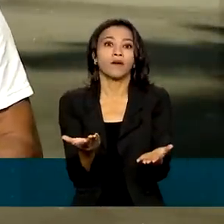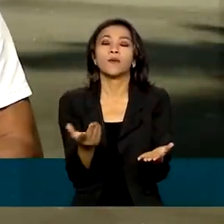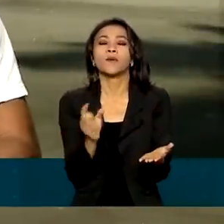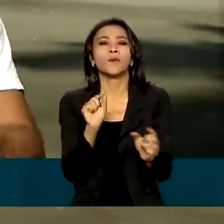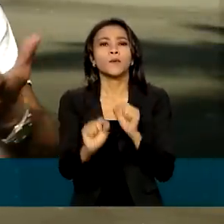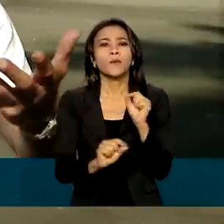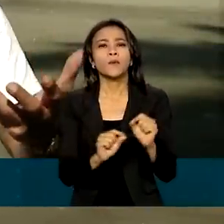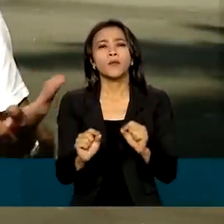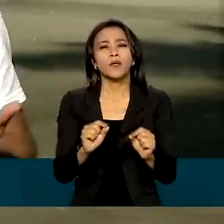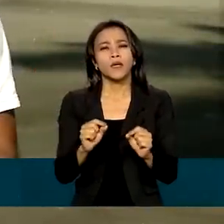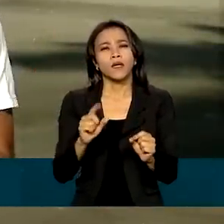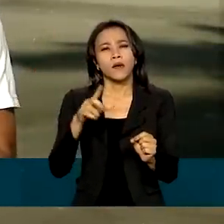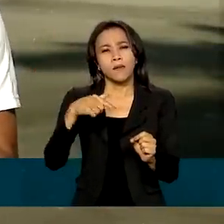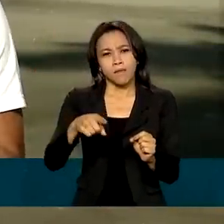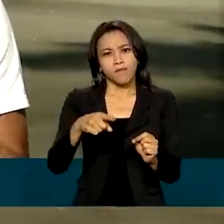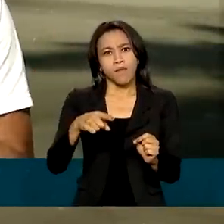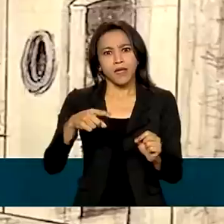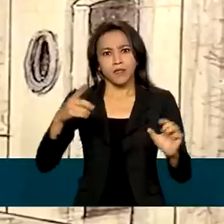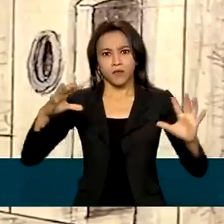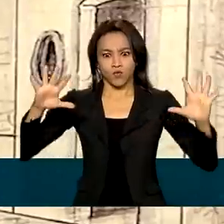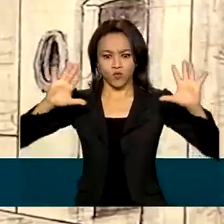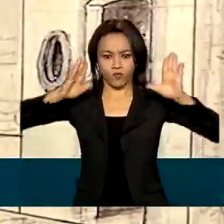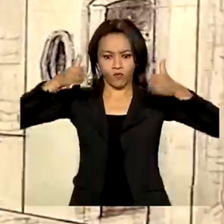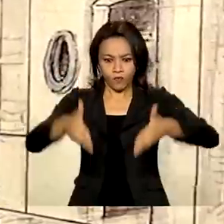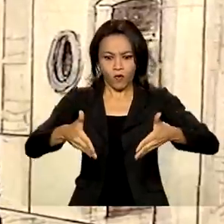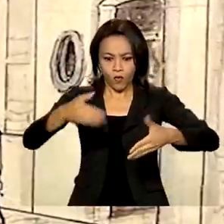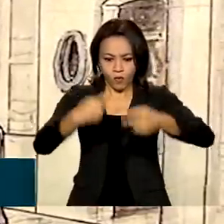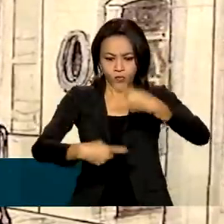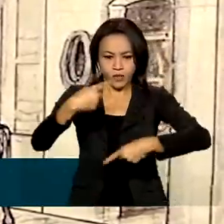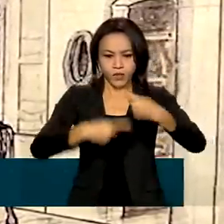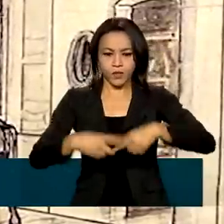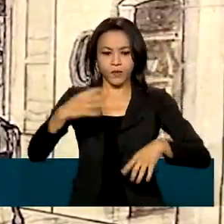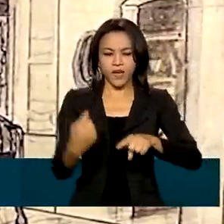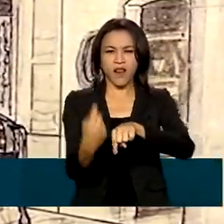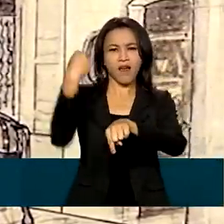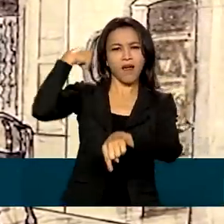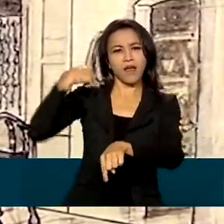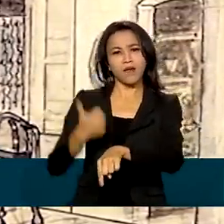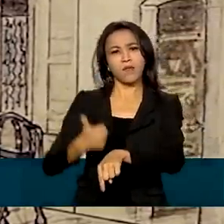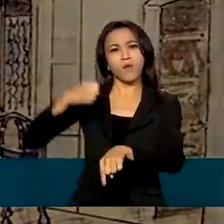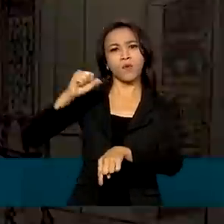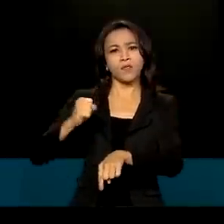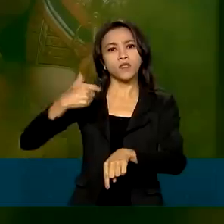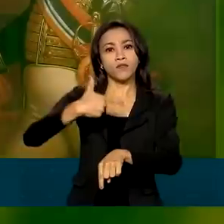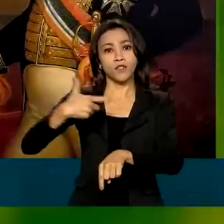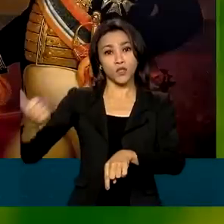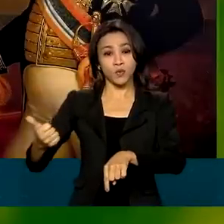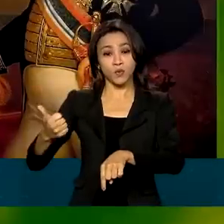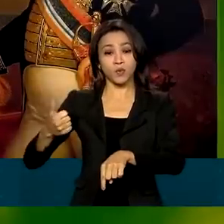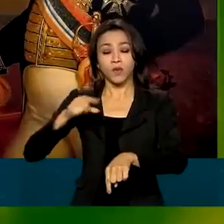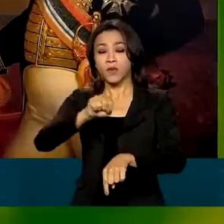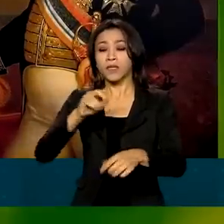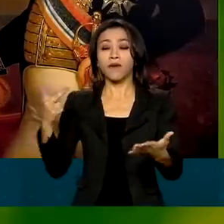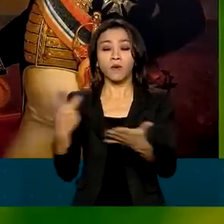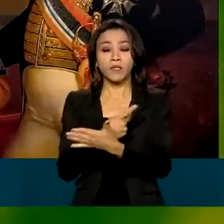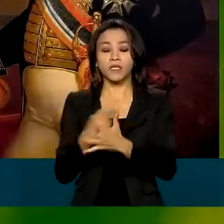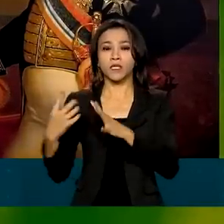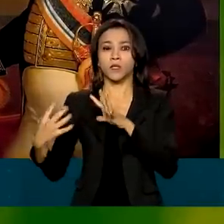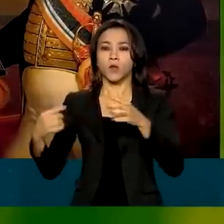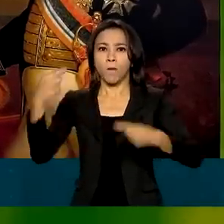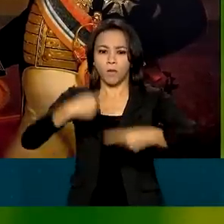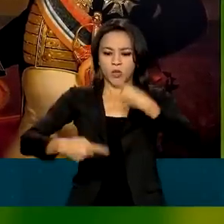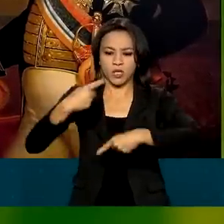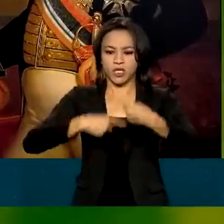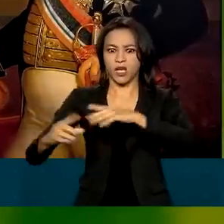de urbe e de centro político para o Rio de Janeiro. Em 1821, pressões políticas levaram Dom João VI a